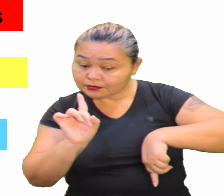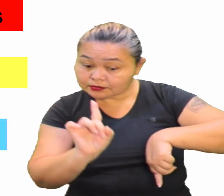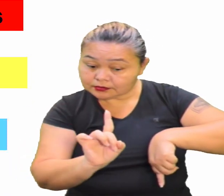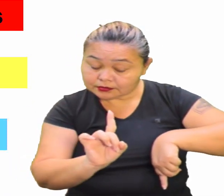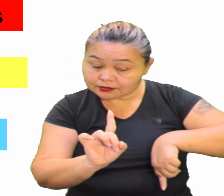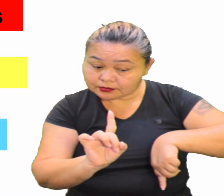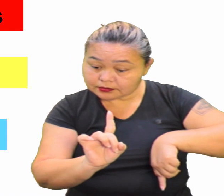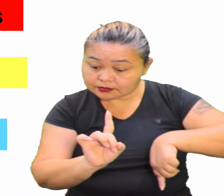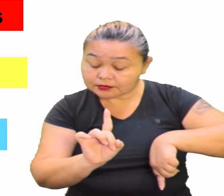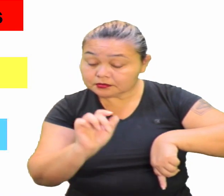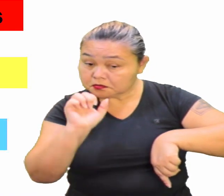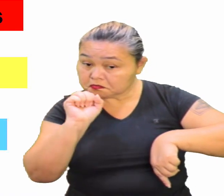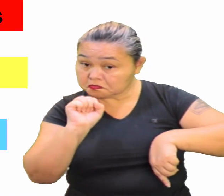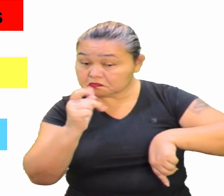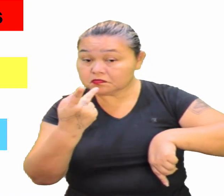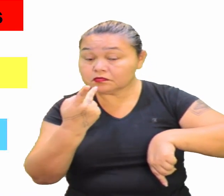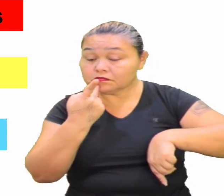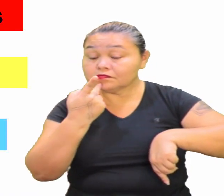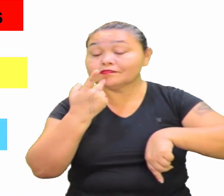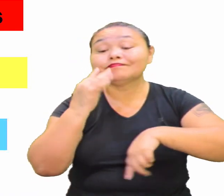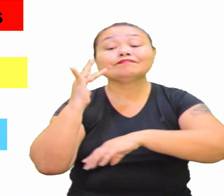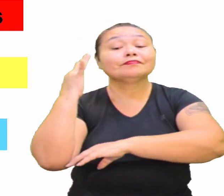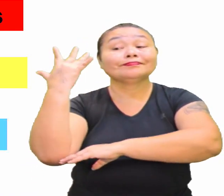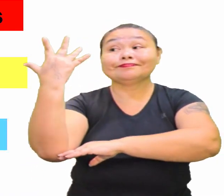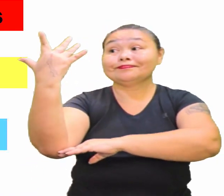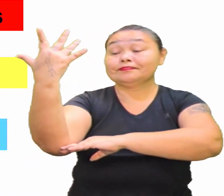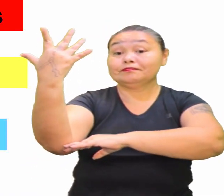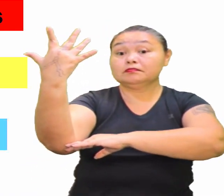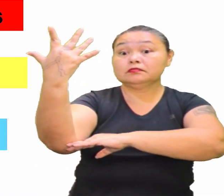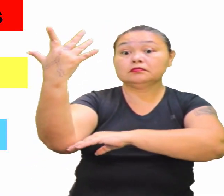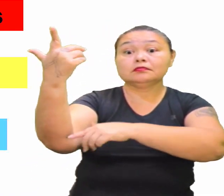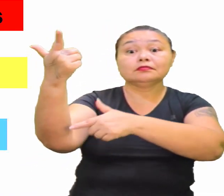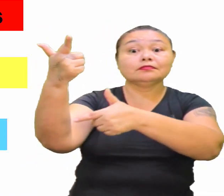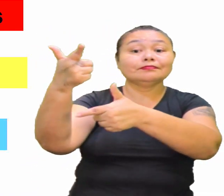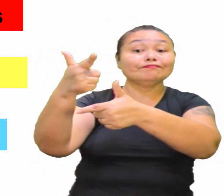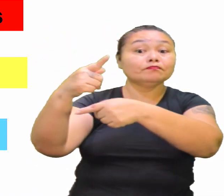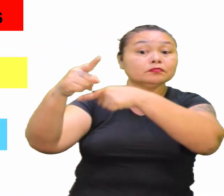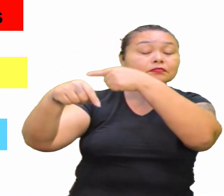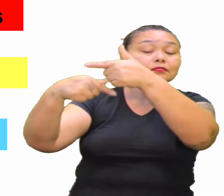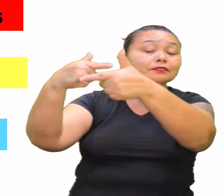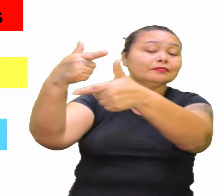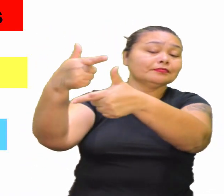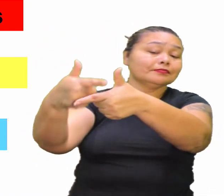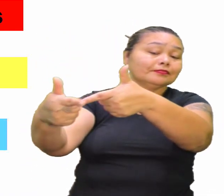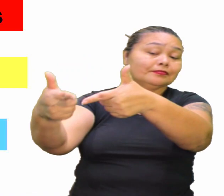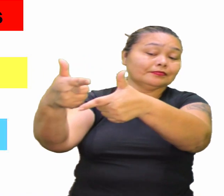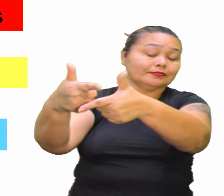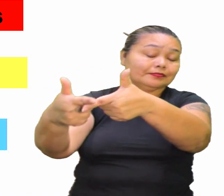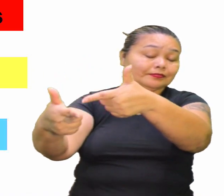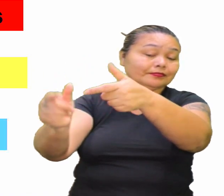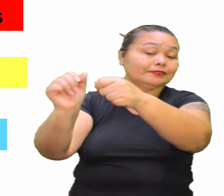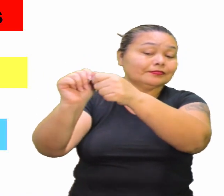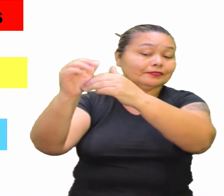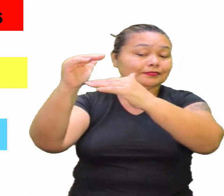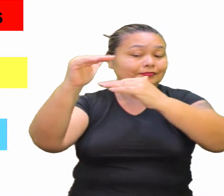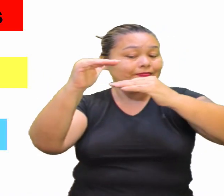A gente já pode citar que a natureza entra em crise Aí vem o desequilíbrio